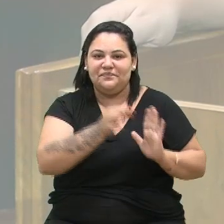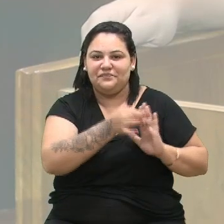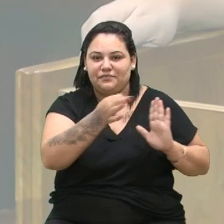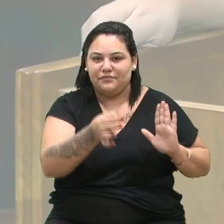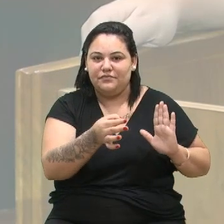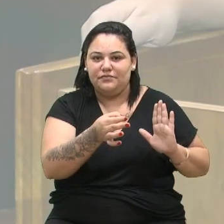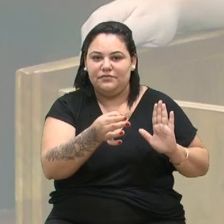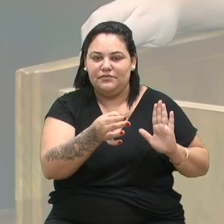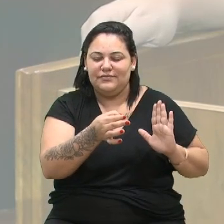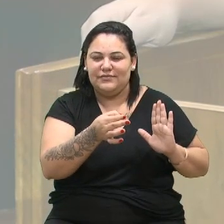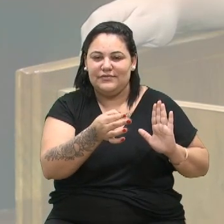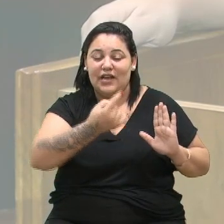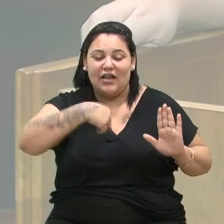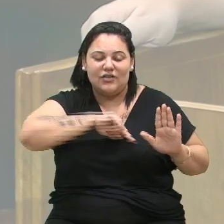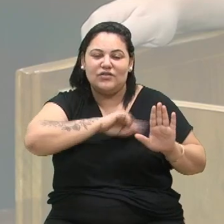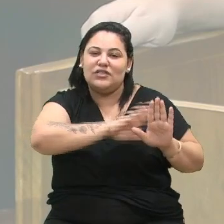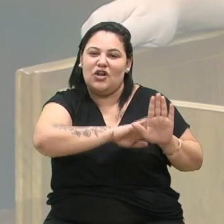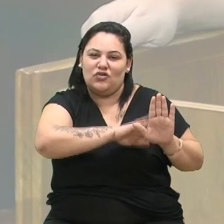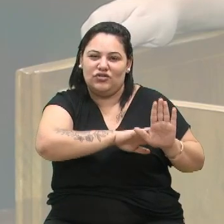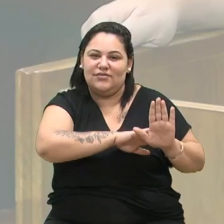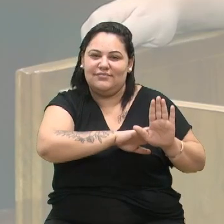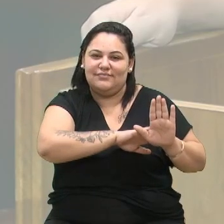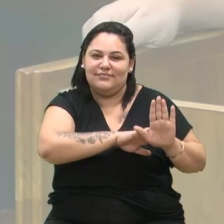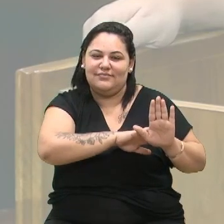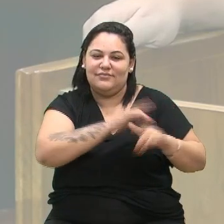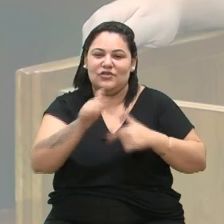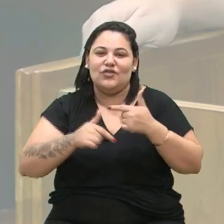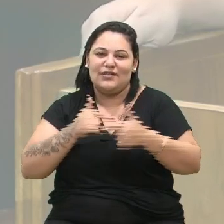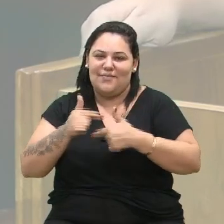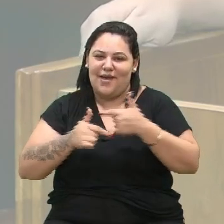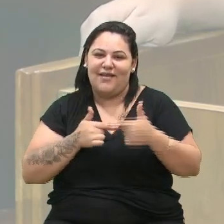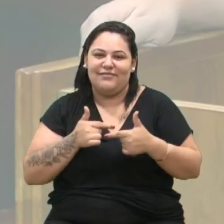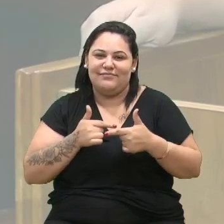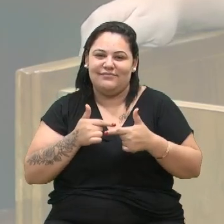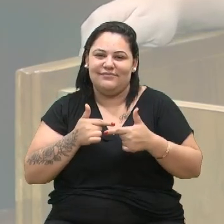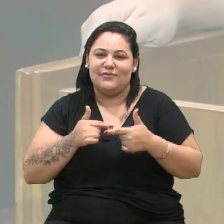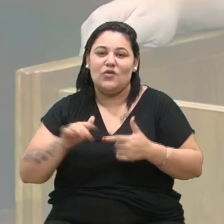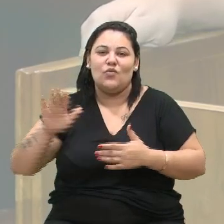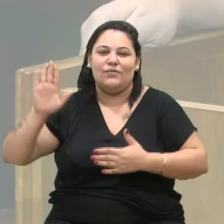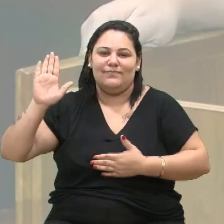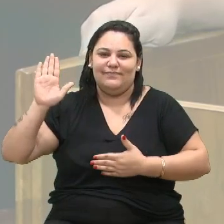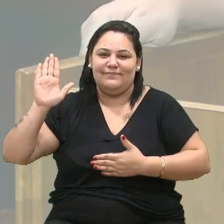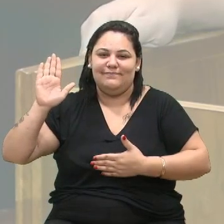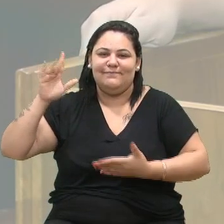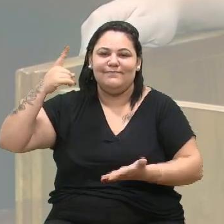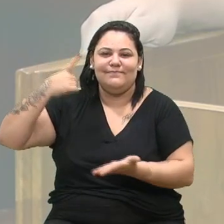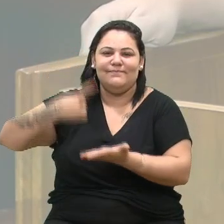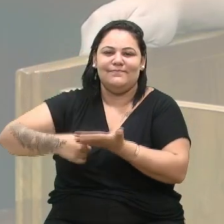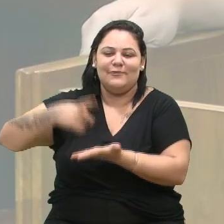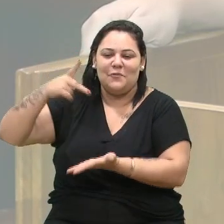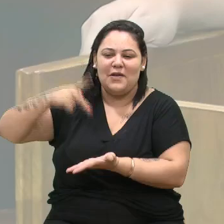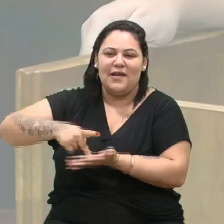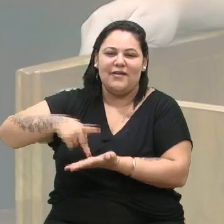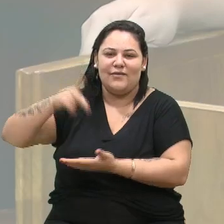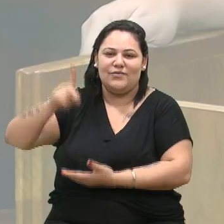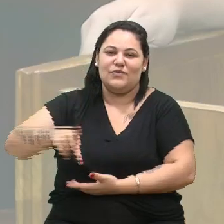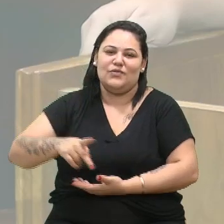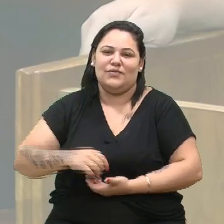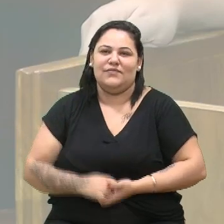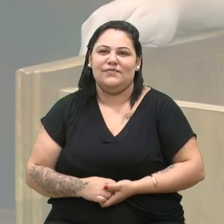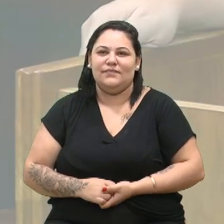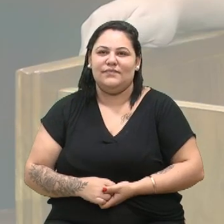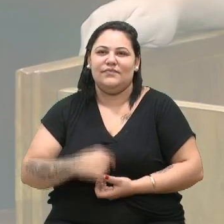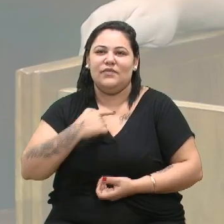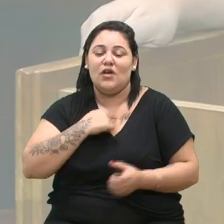é as nossas ideologias, é o nosso trabalho e é o nosso compromisso com a verdade e com as pessoas. Olha, posso